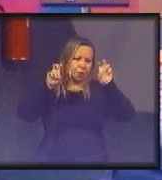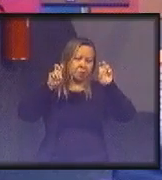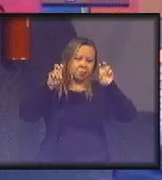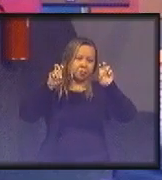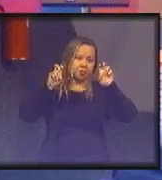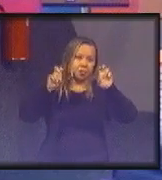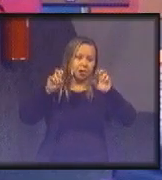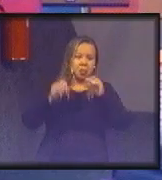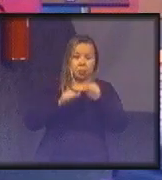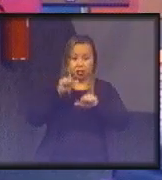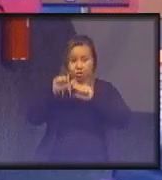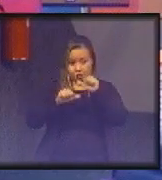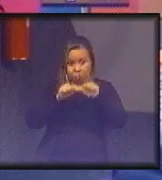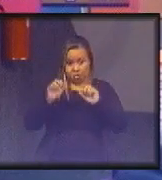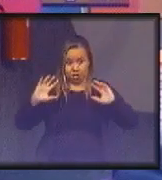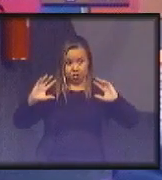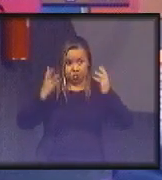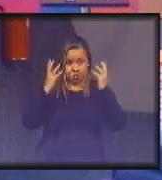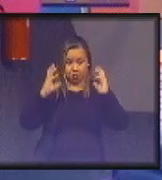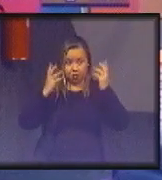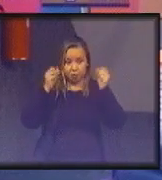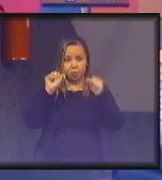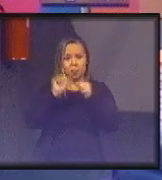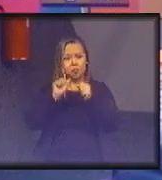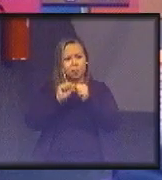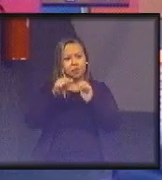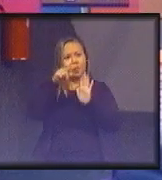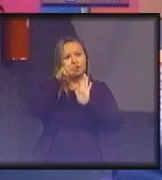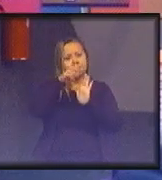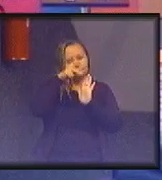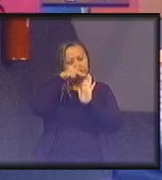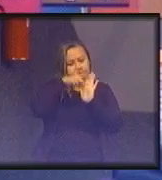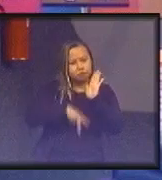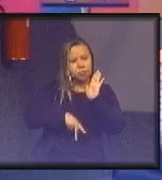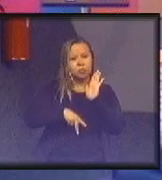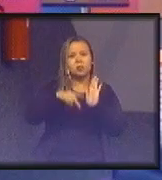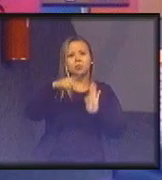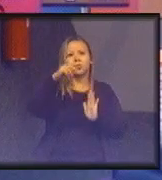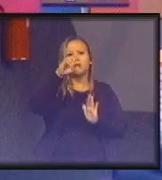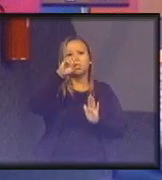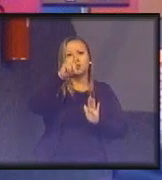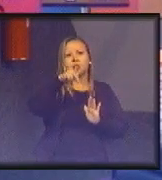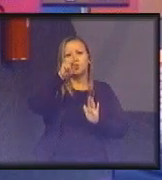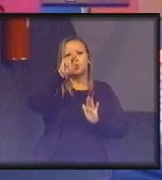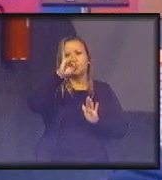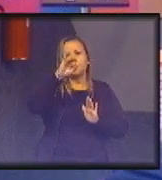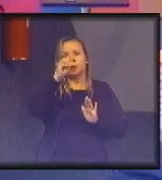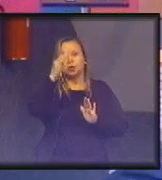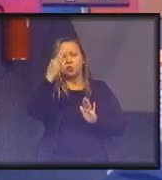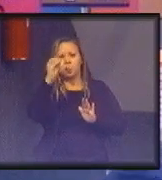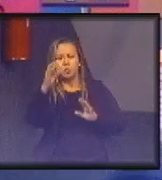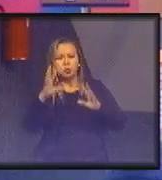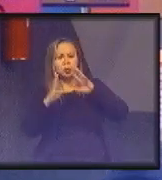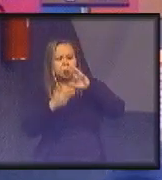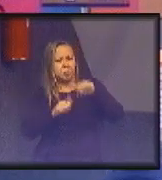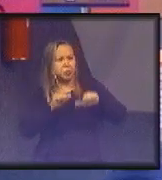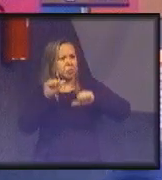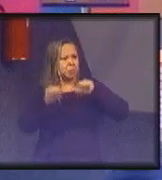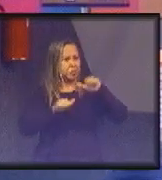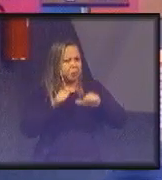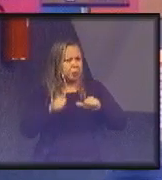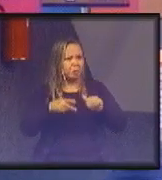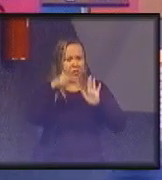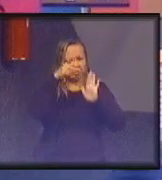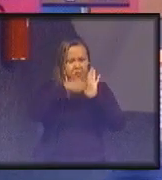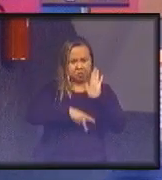mudança do clima, foi feito o protocolo de Quioto, e vocês veem como o mundo mudou. Hoje, todo mundo reclama do protocolo de